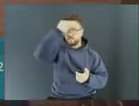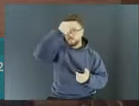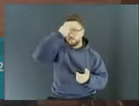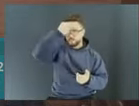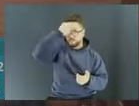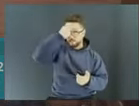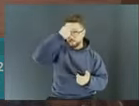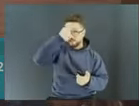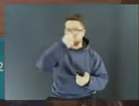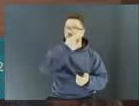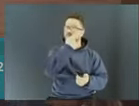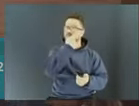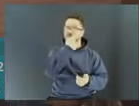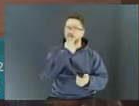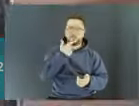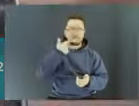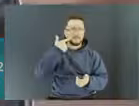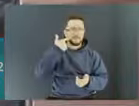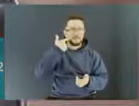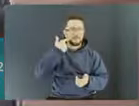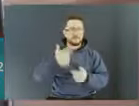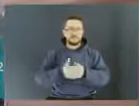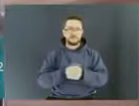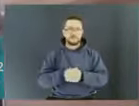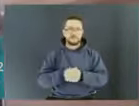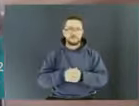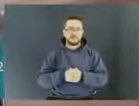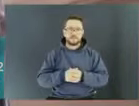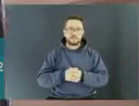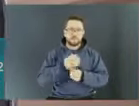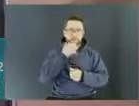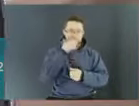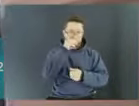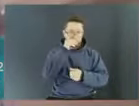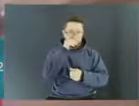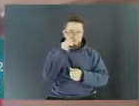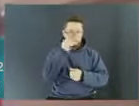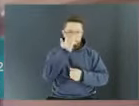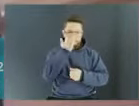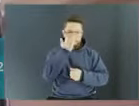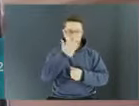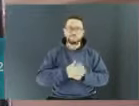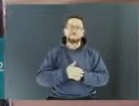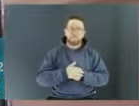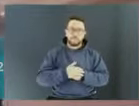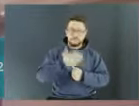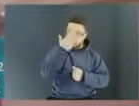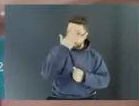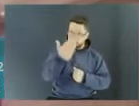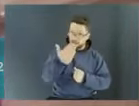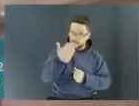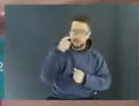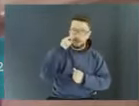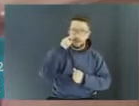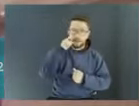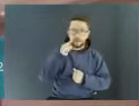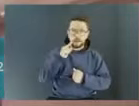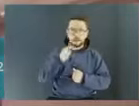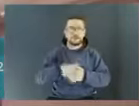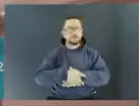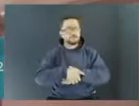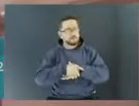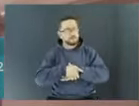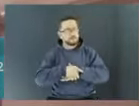Tortato. Por favor, o vereador Mauro Bobato. Obrigado, presidente Alexandre. No momento que dou as boas-vindas, Almir, Rafael, é importante a gente estudar